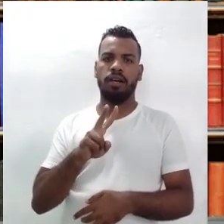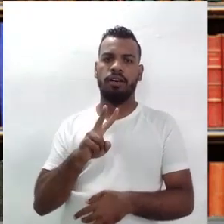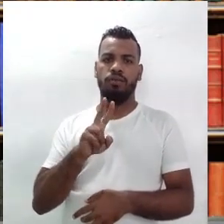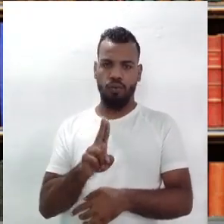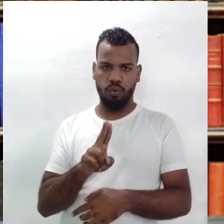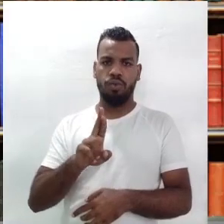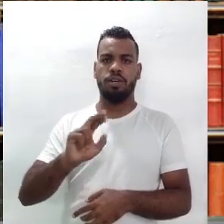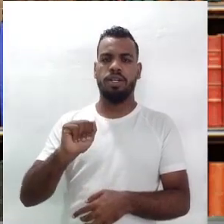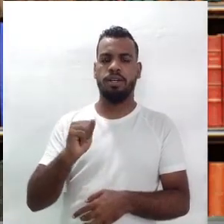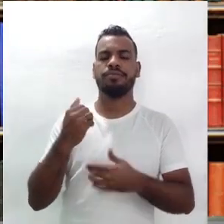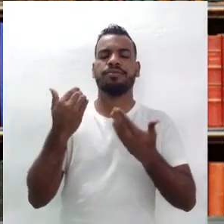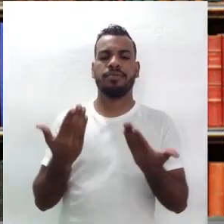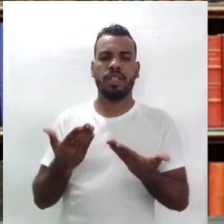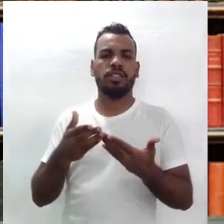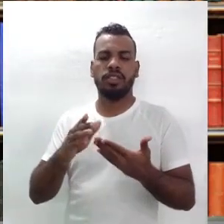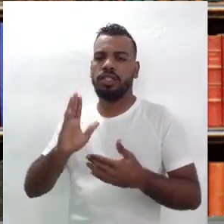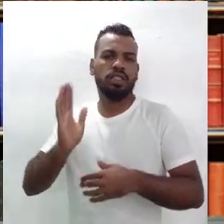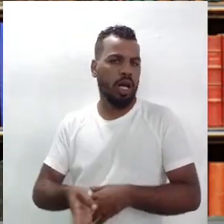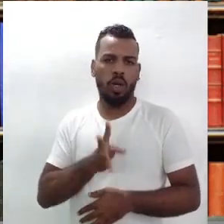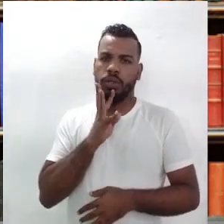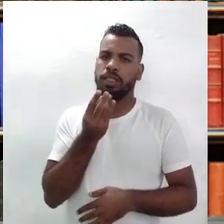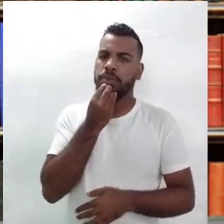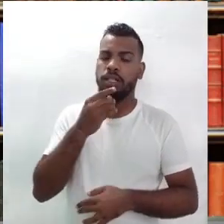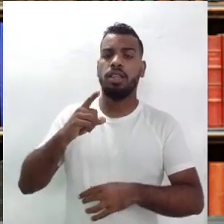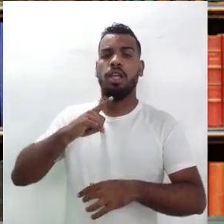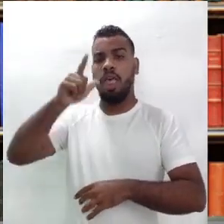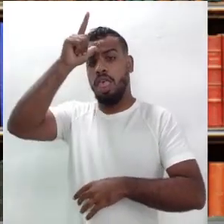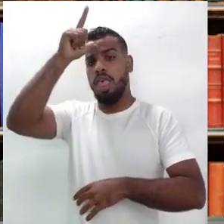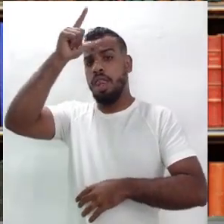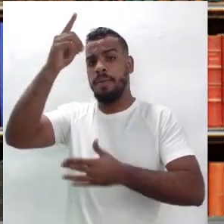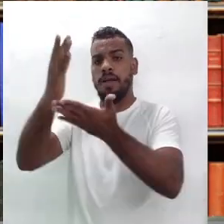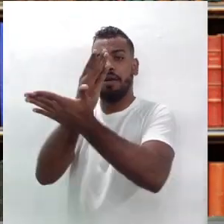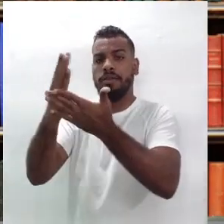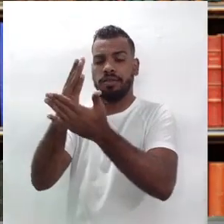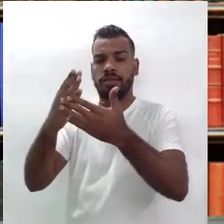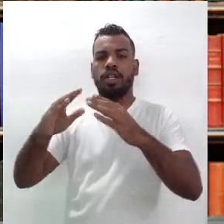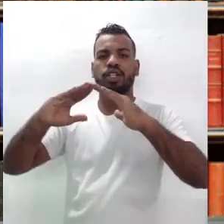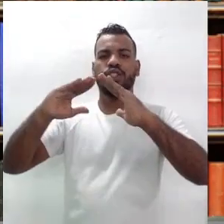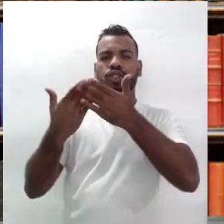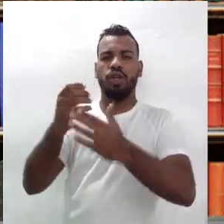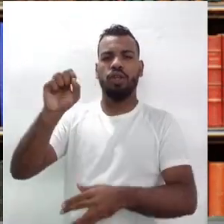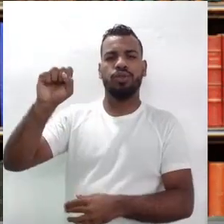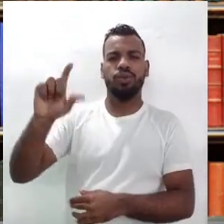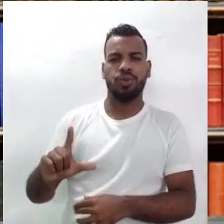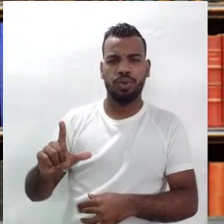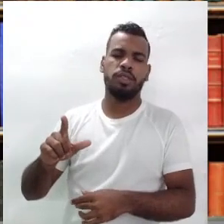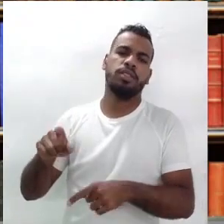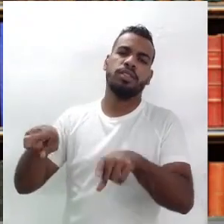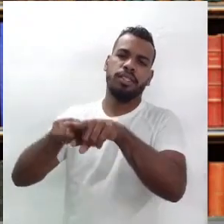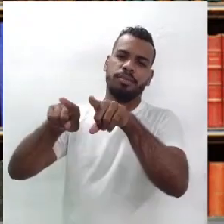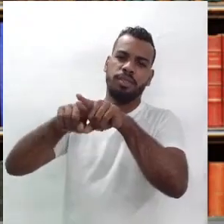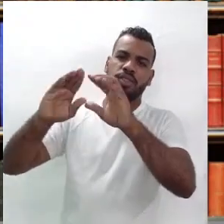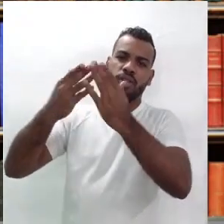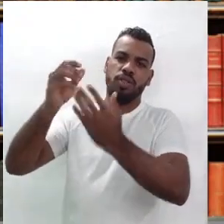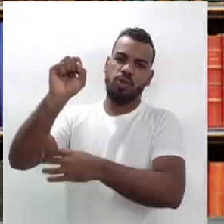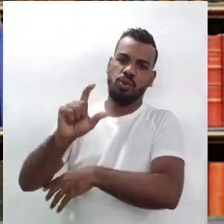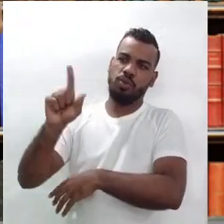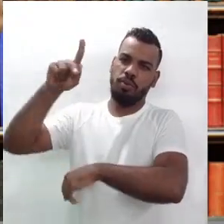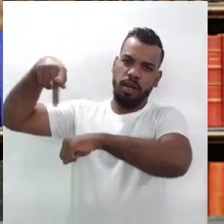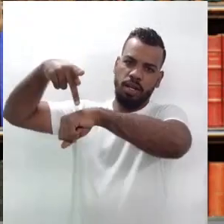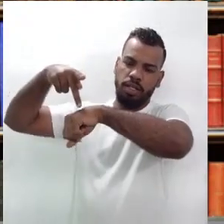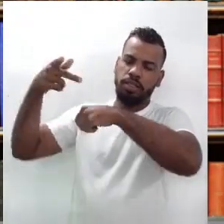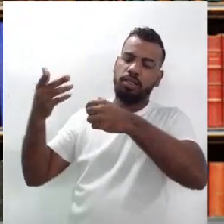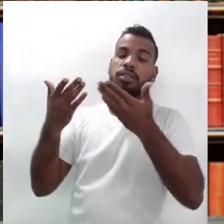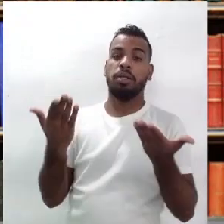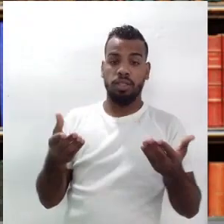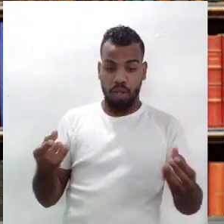gravura alemã e do que estava sendo, das escolas do sul, que estava sendo produzido nas escolas do sul do país, mas o que dá